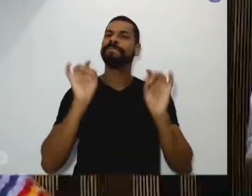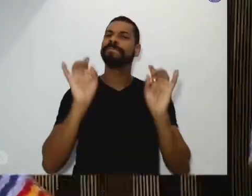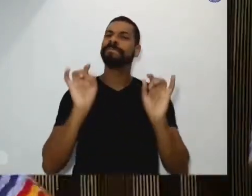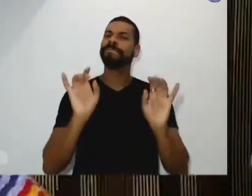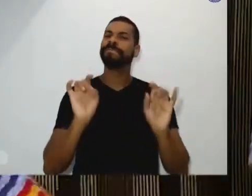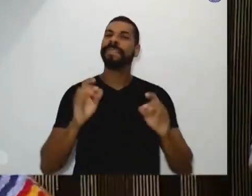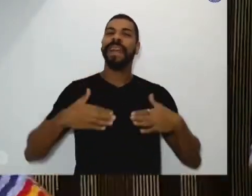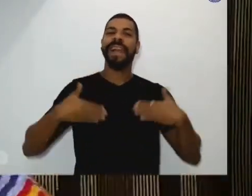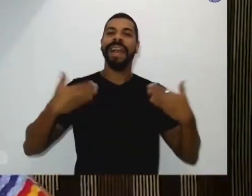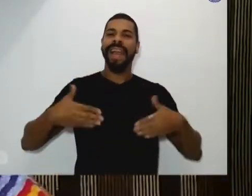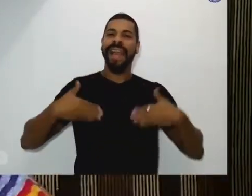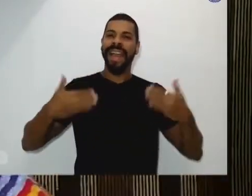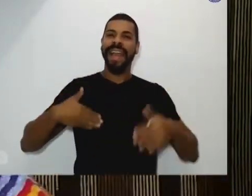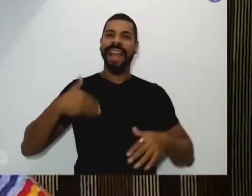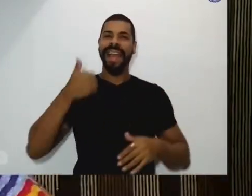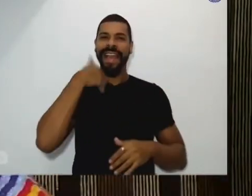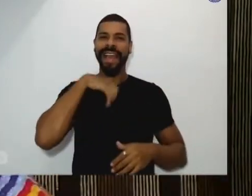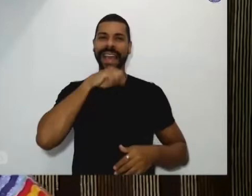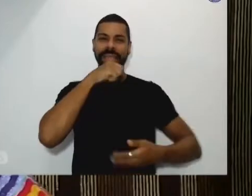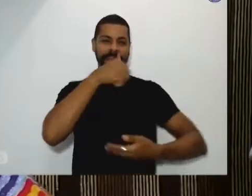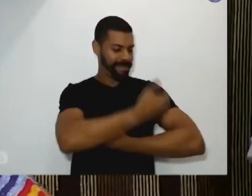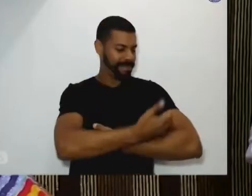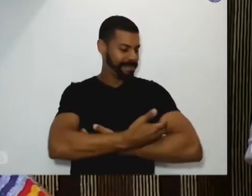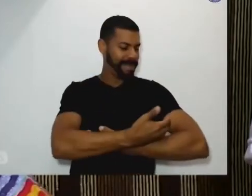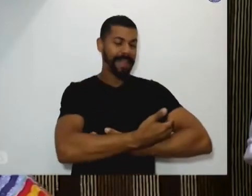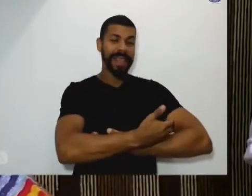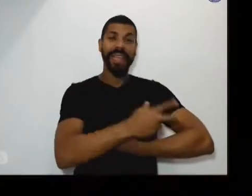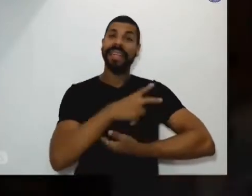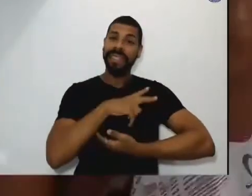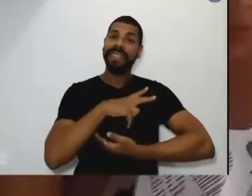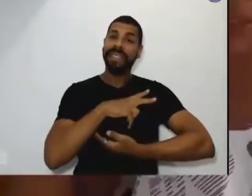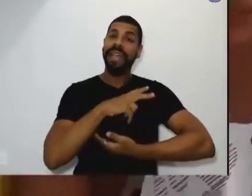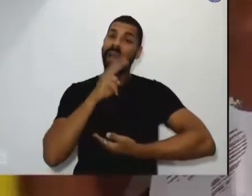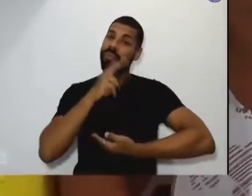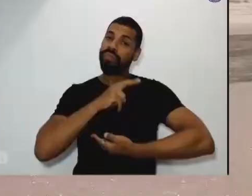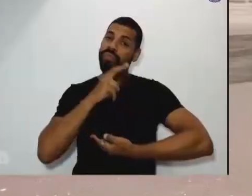em ter nos seus braços condições de criar o seu filho.